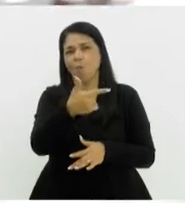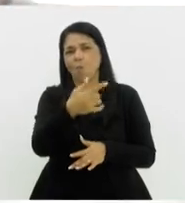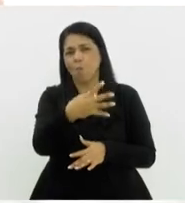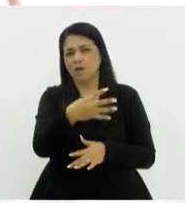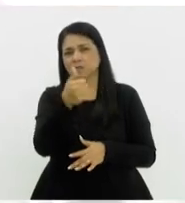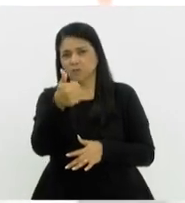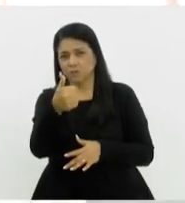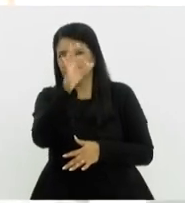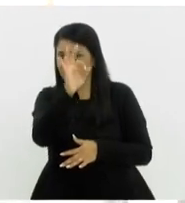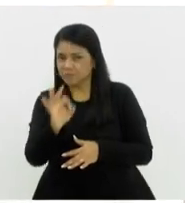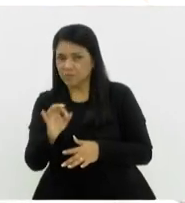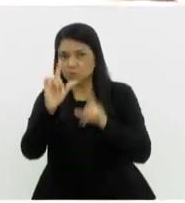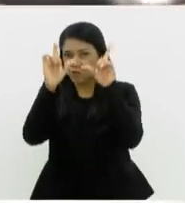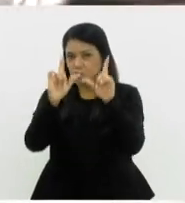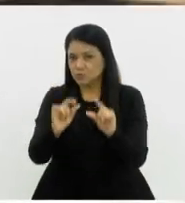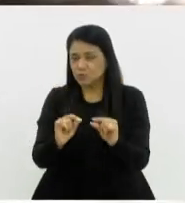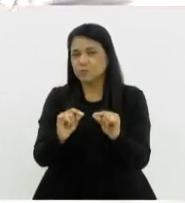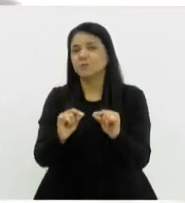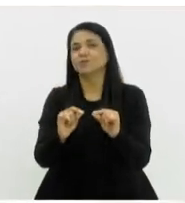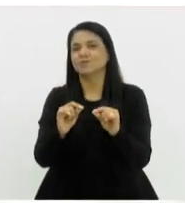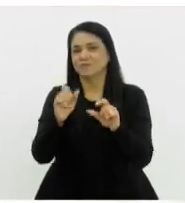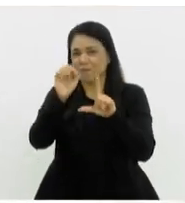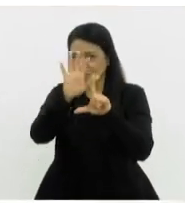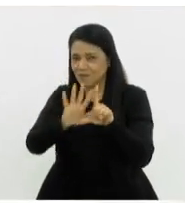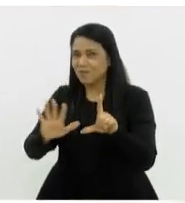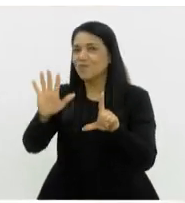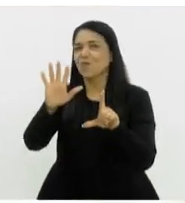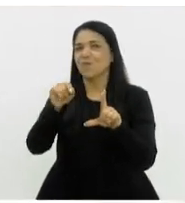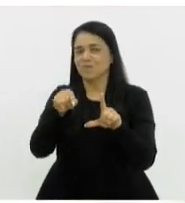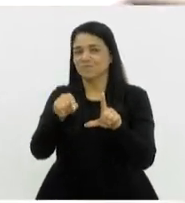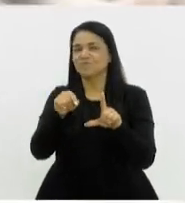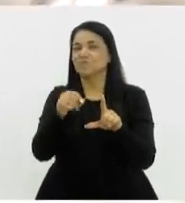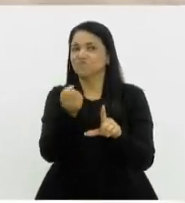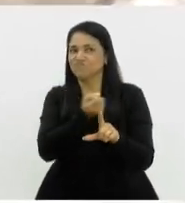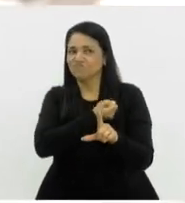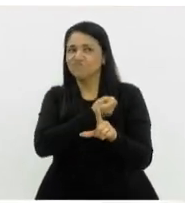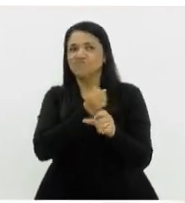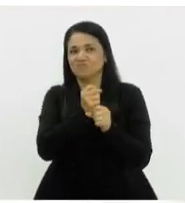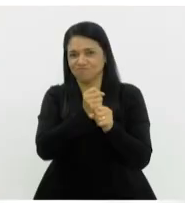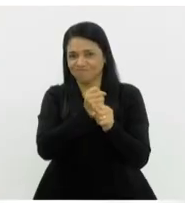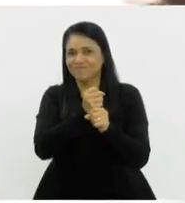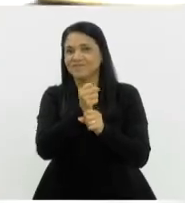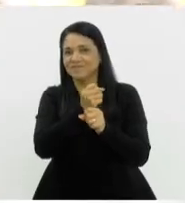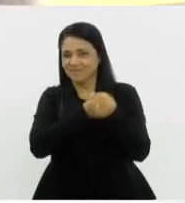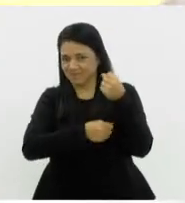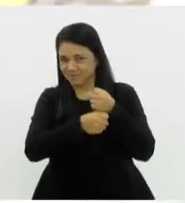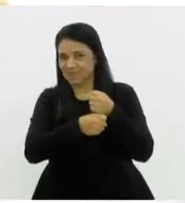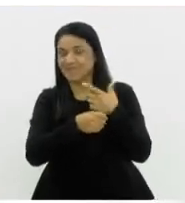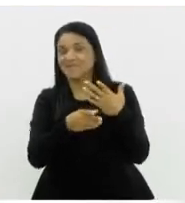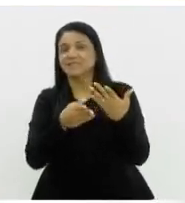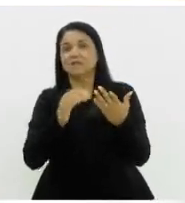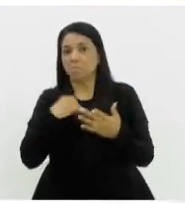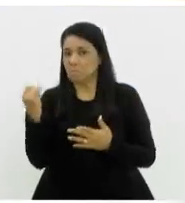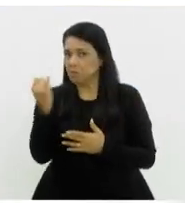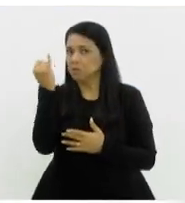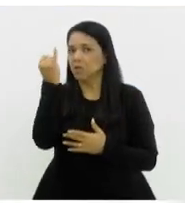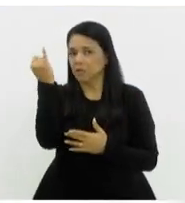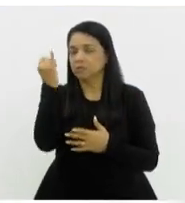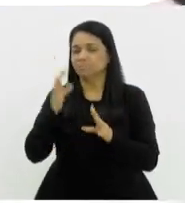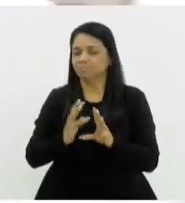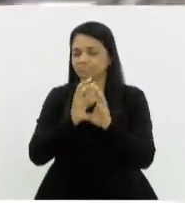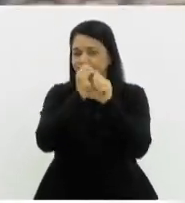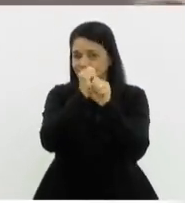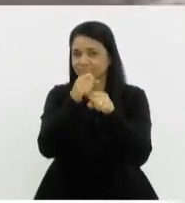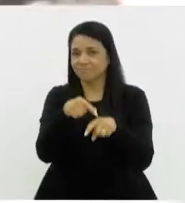destes índices na plataforma aí no último ano, que é um número bastante importante, mas que ainda não